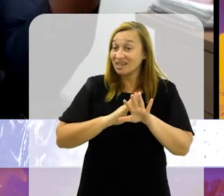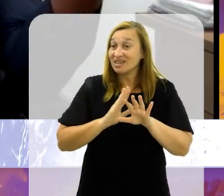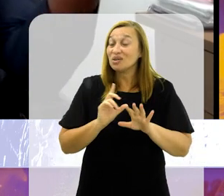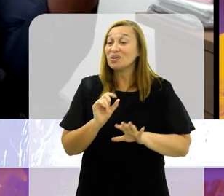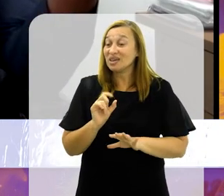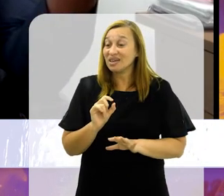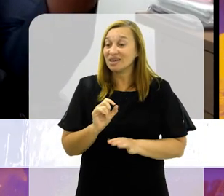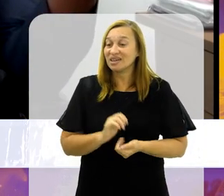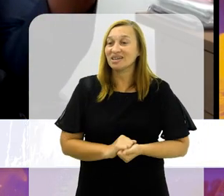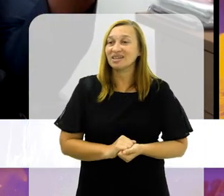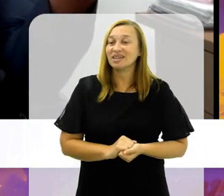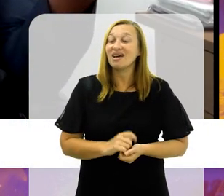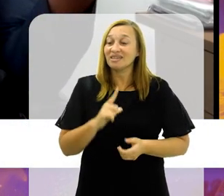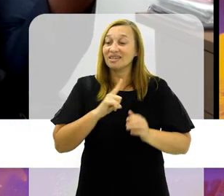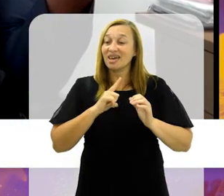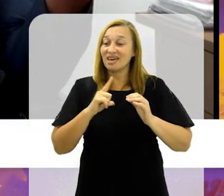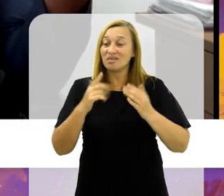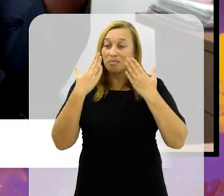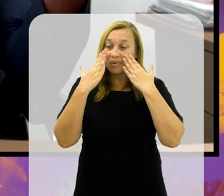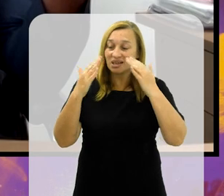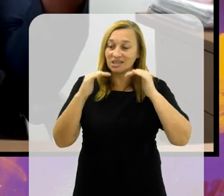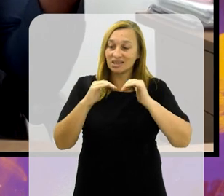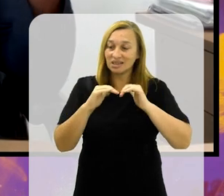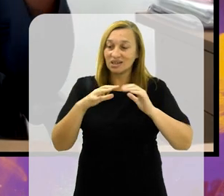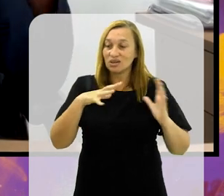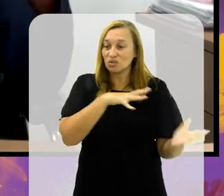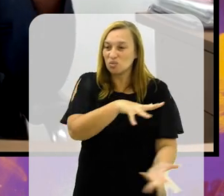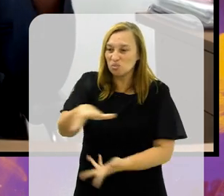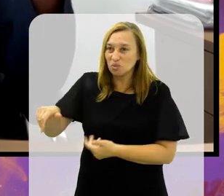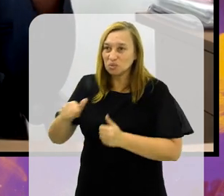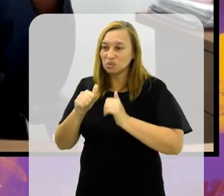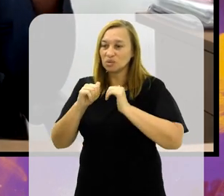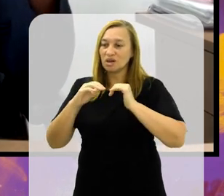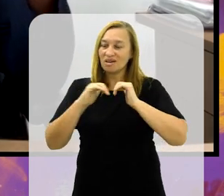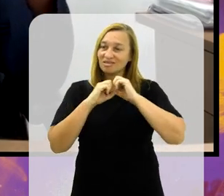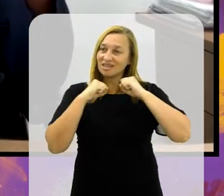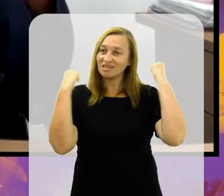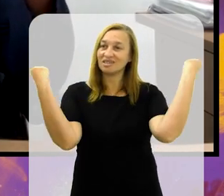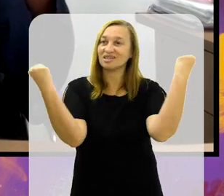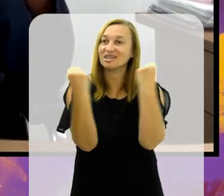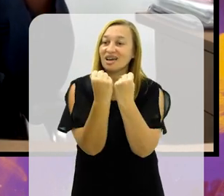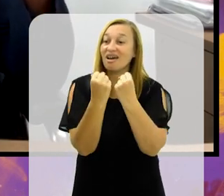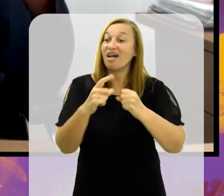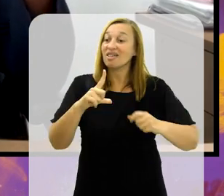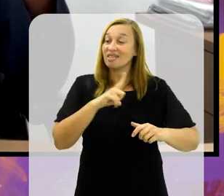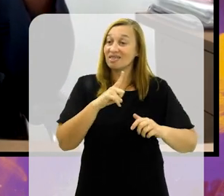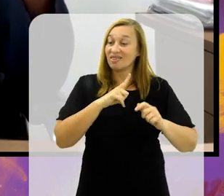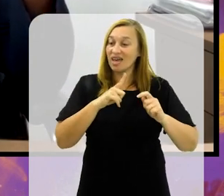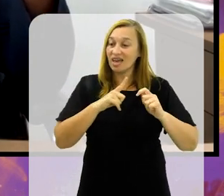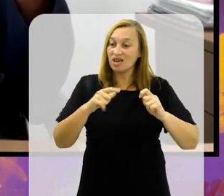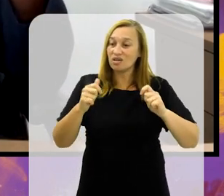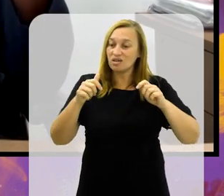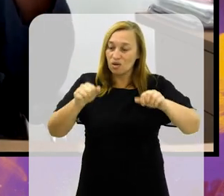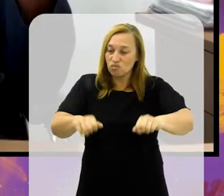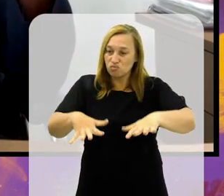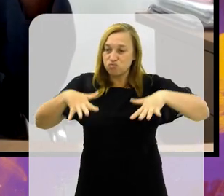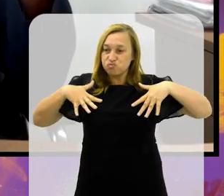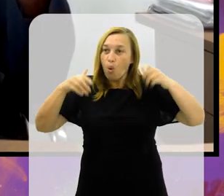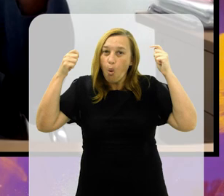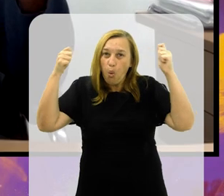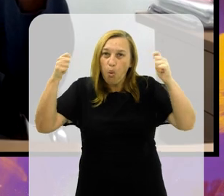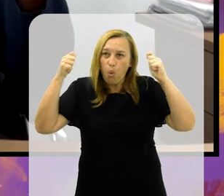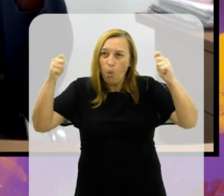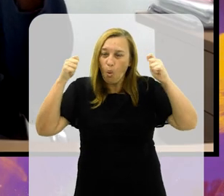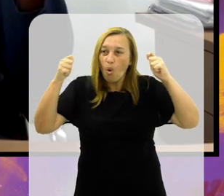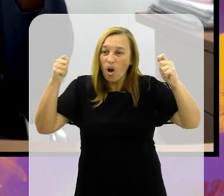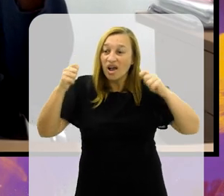E pro grande espetáculo da terra, tem a Arena, que é o Maracanã, tem a plateia,